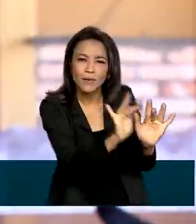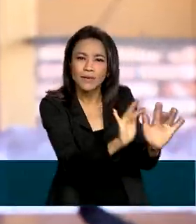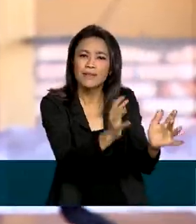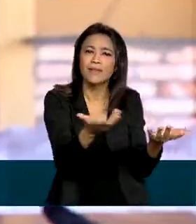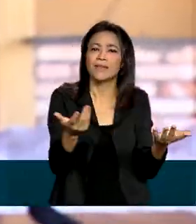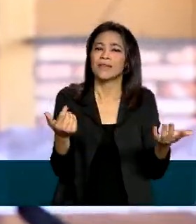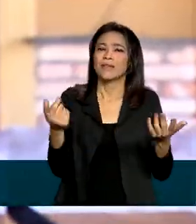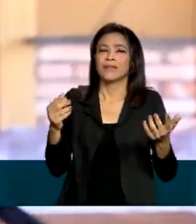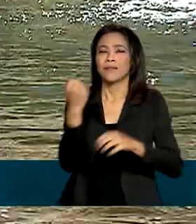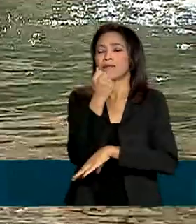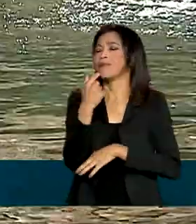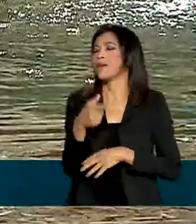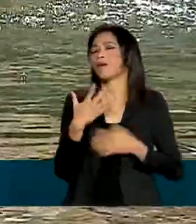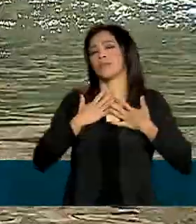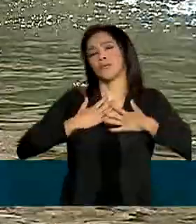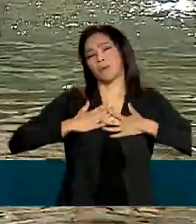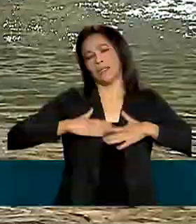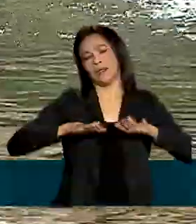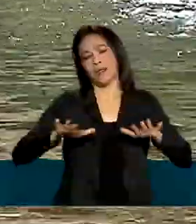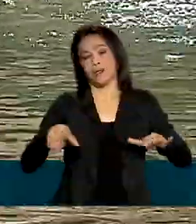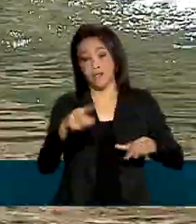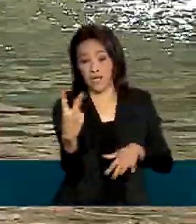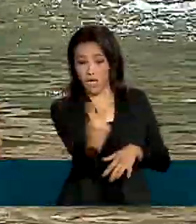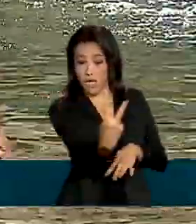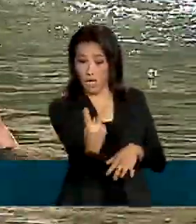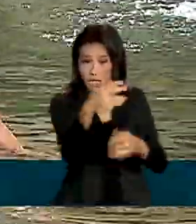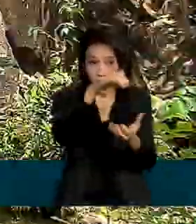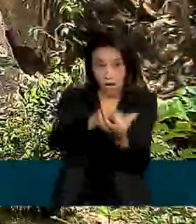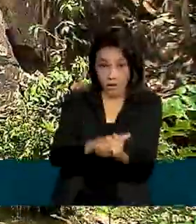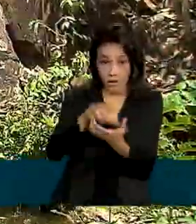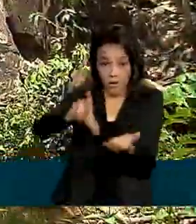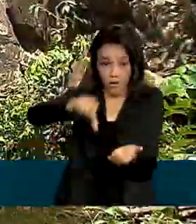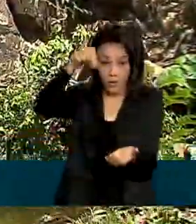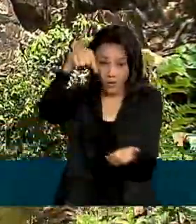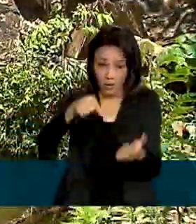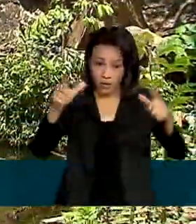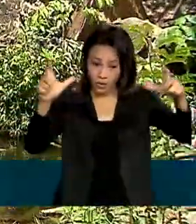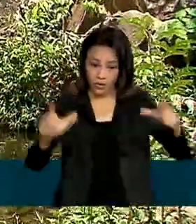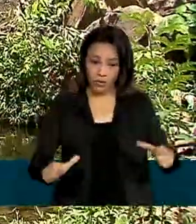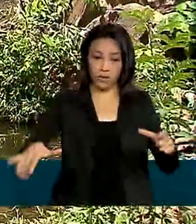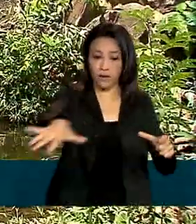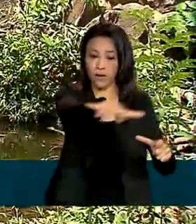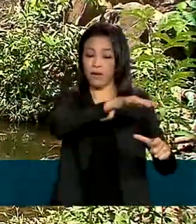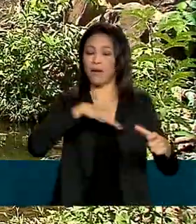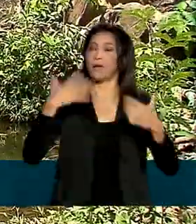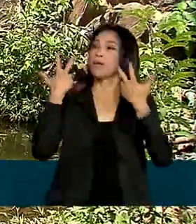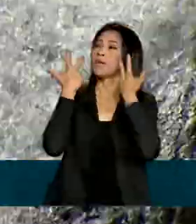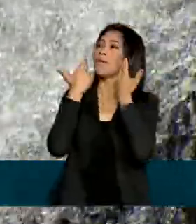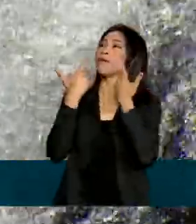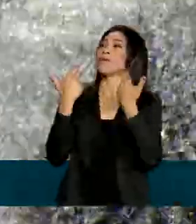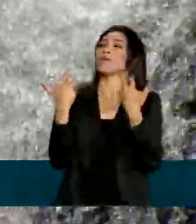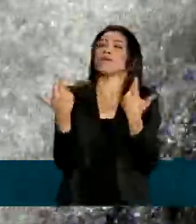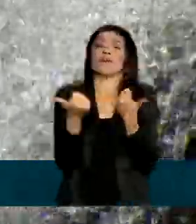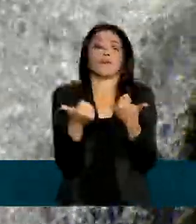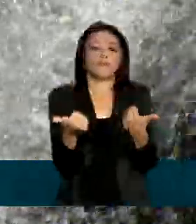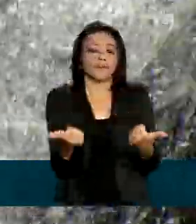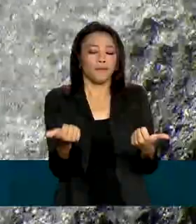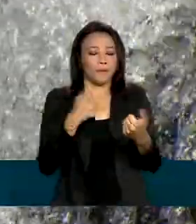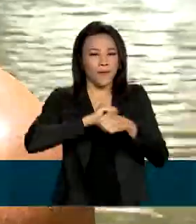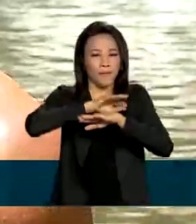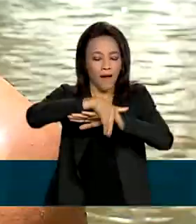tranquilidade. Esse casal escolheu passar o dia em um lugar tranquilo e lavar a alma na